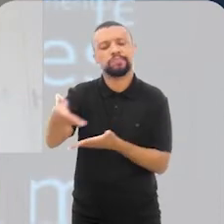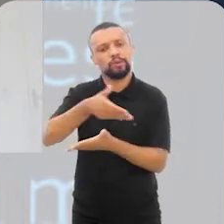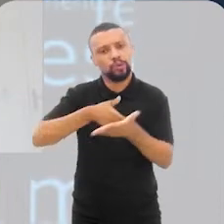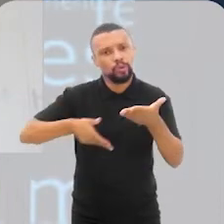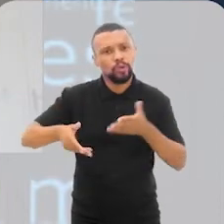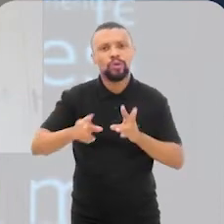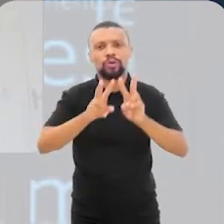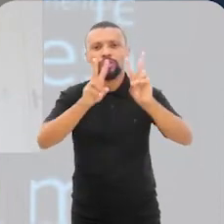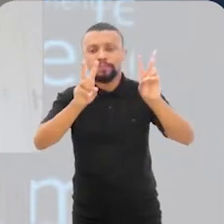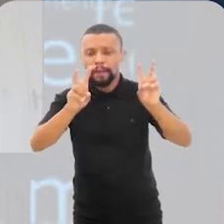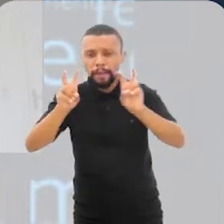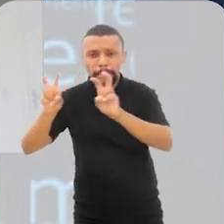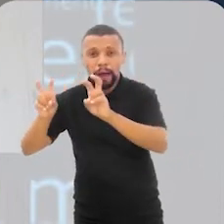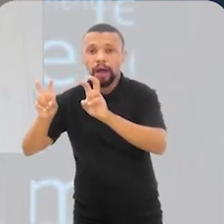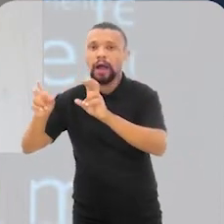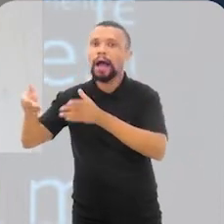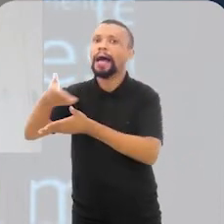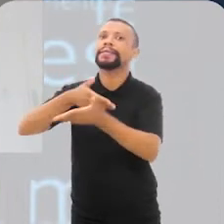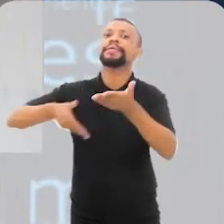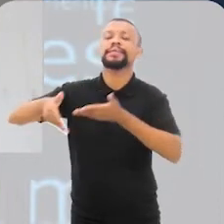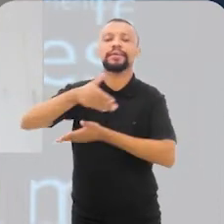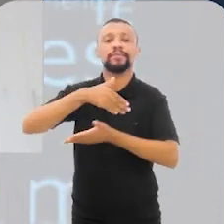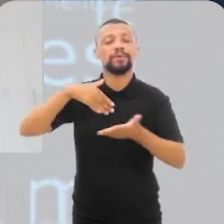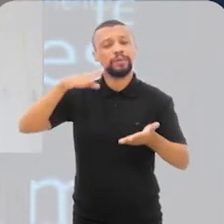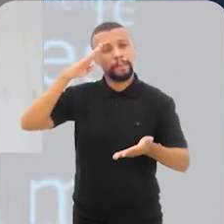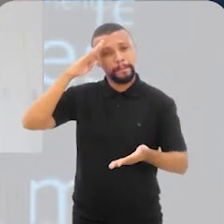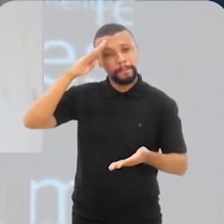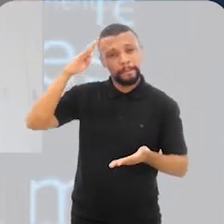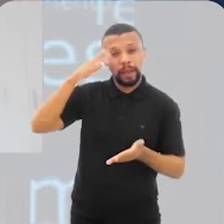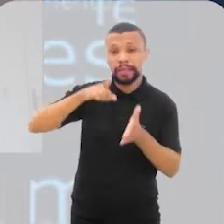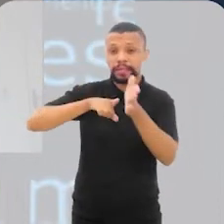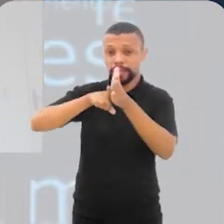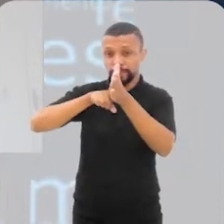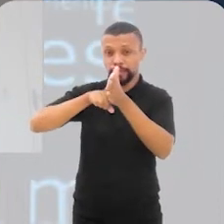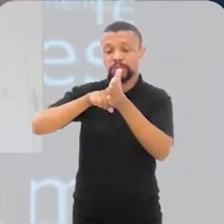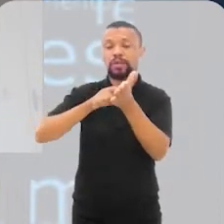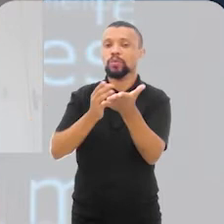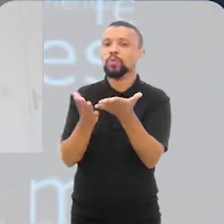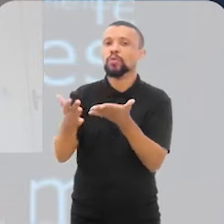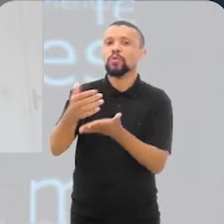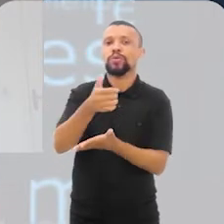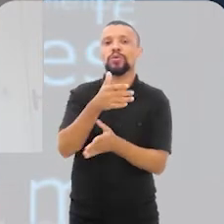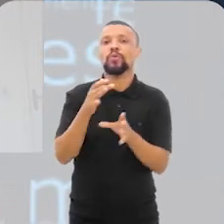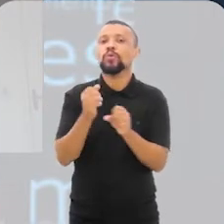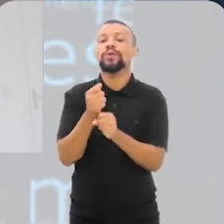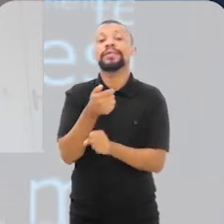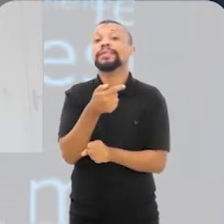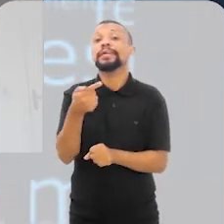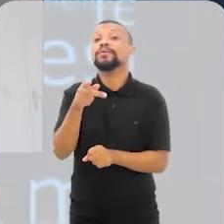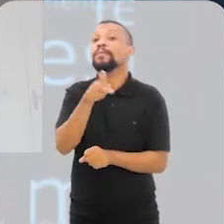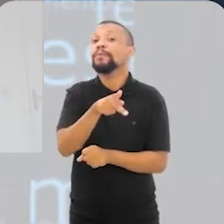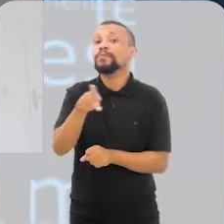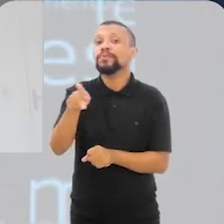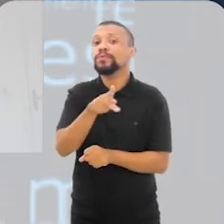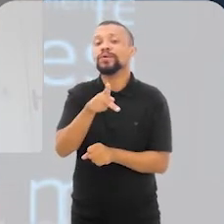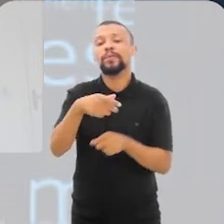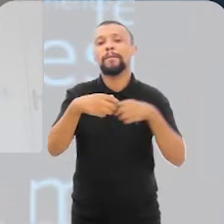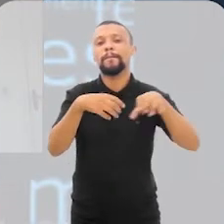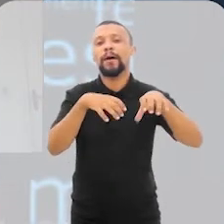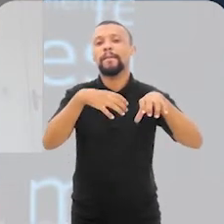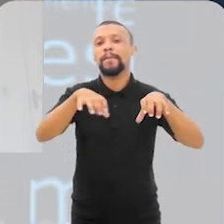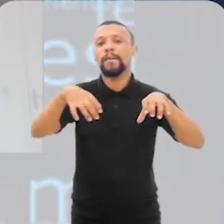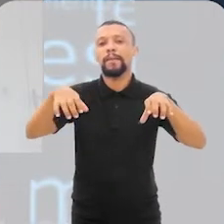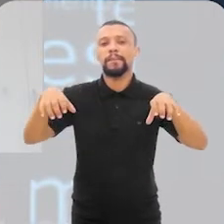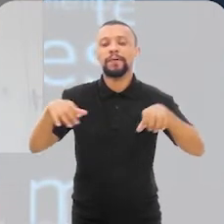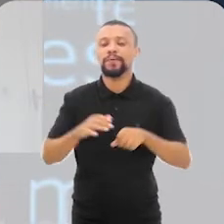temáticas das pesquisas. E, para nossa surpresa, essa pesquisa atraiu 17 professores, distribuídos em